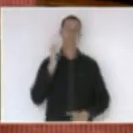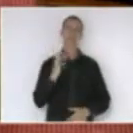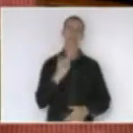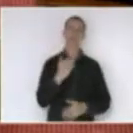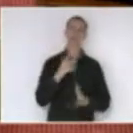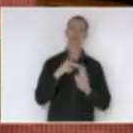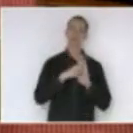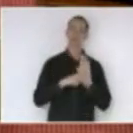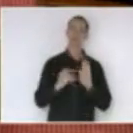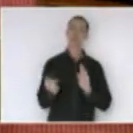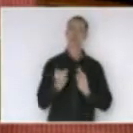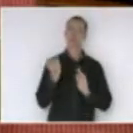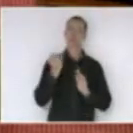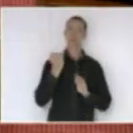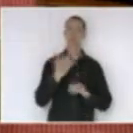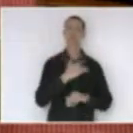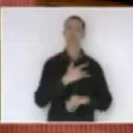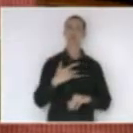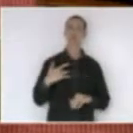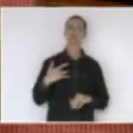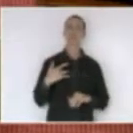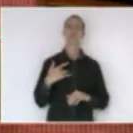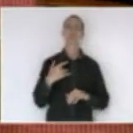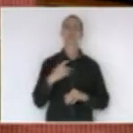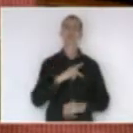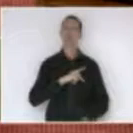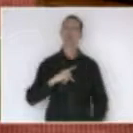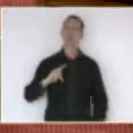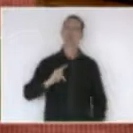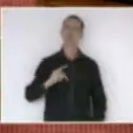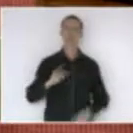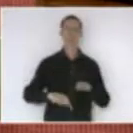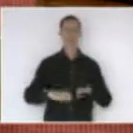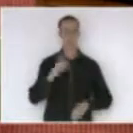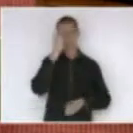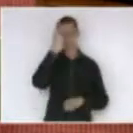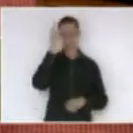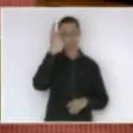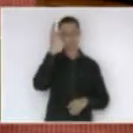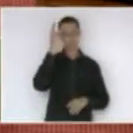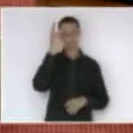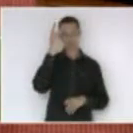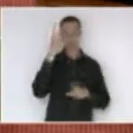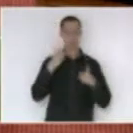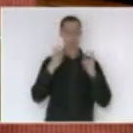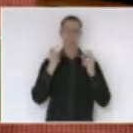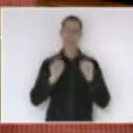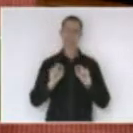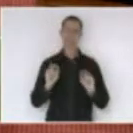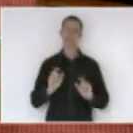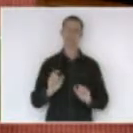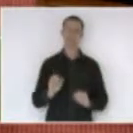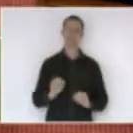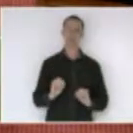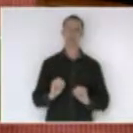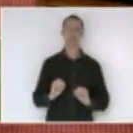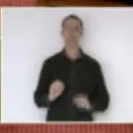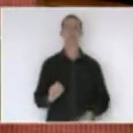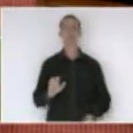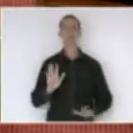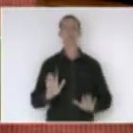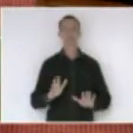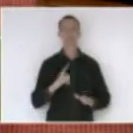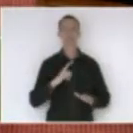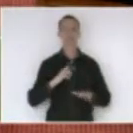um projeto de saúde pública, que muitas vezes as pessoas não se dão conta disso, mas diversas doenças,